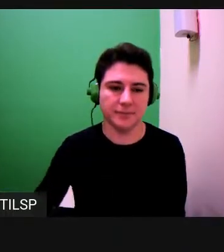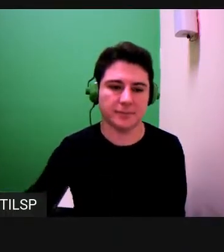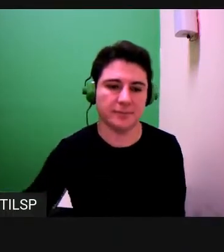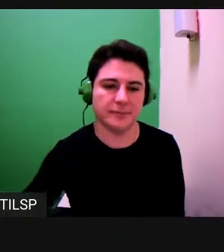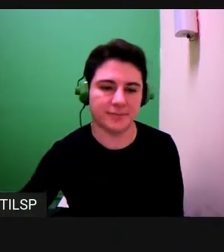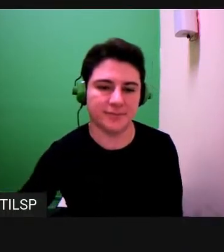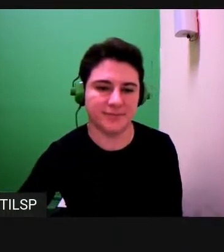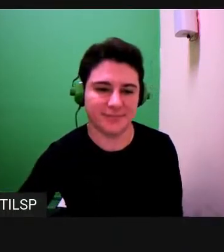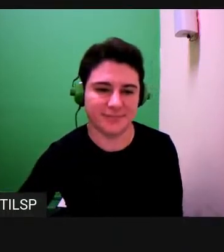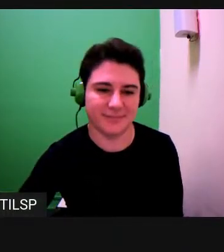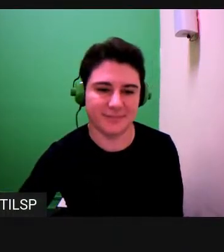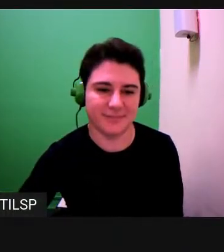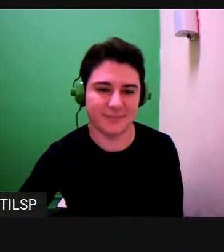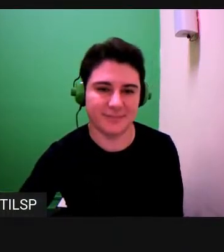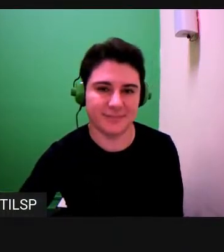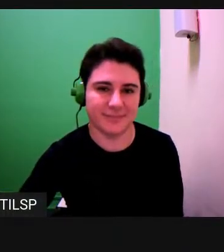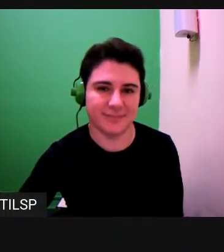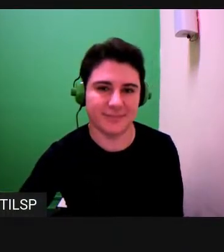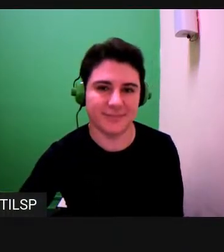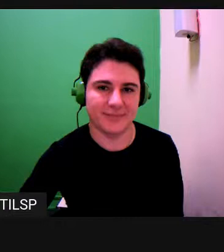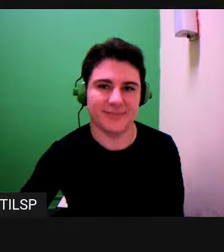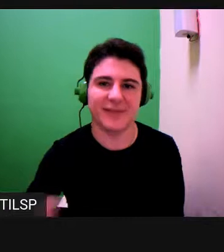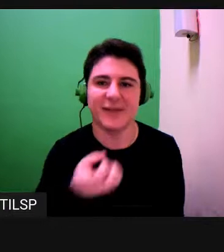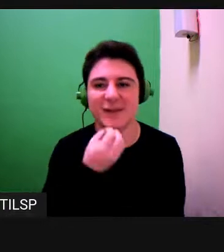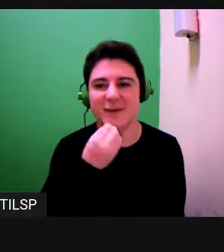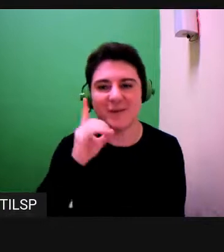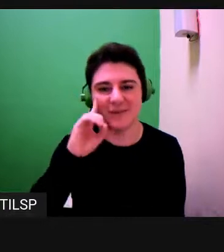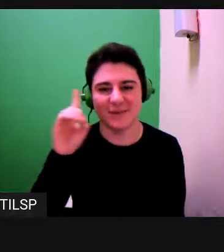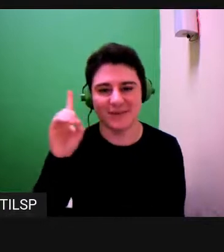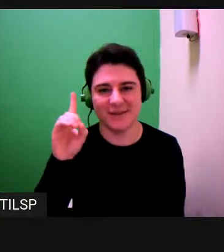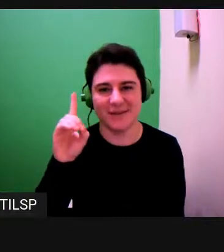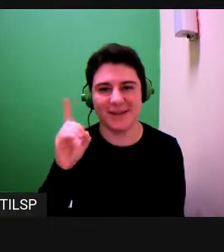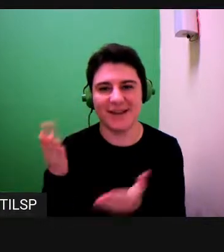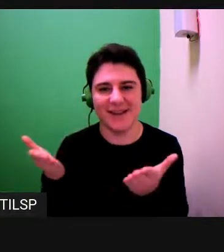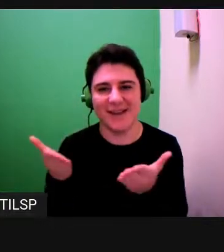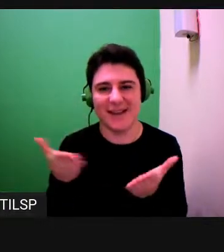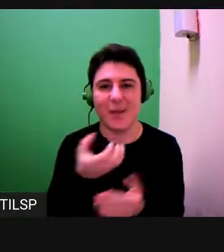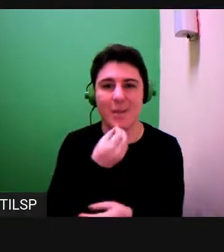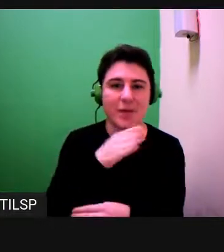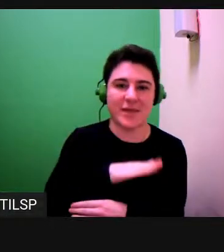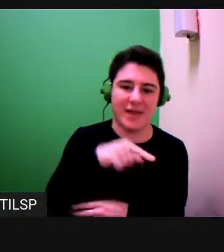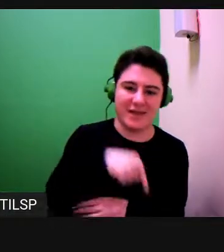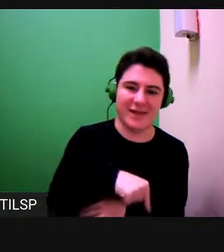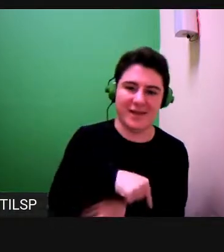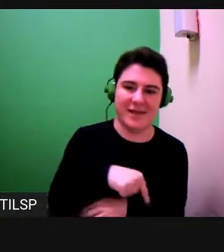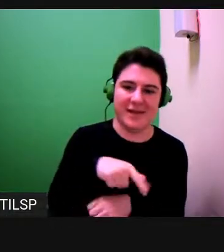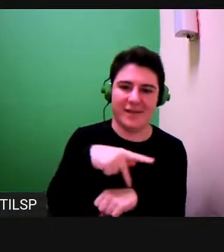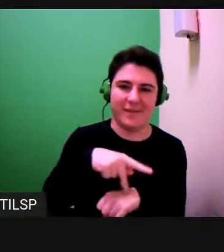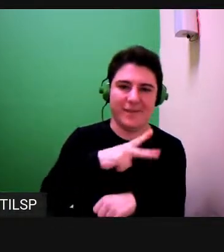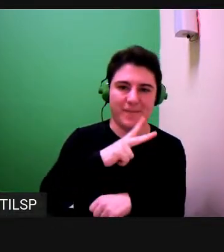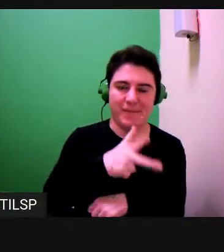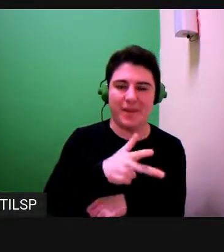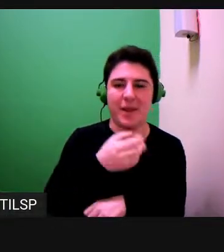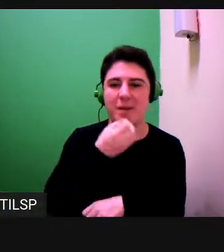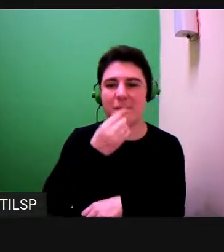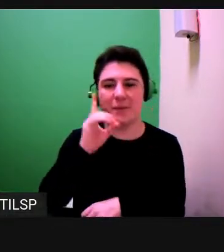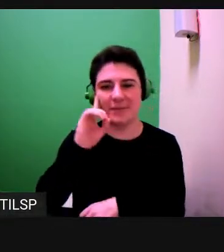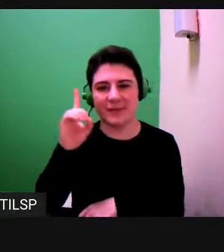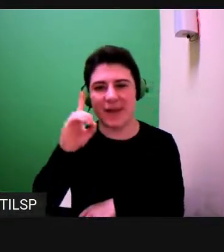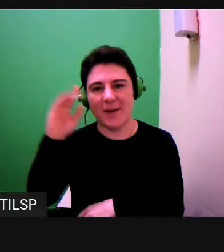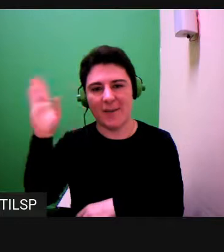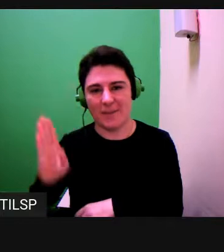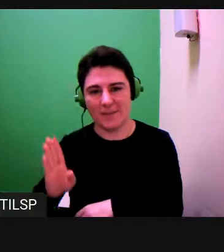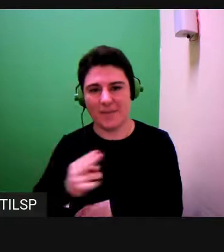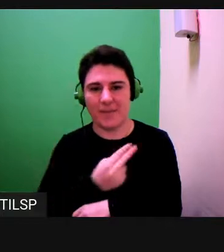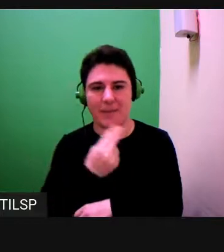Olá boa tarde bom dia quer dizer neste caso em Lisboa boa tarde e no Brasil será bom dia o